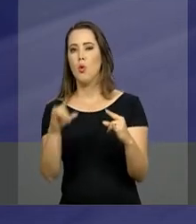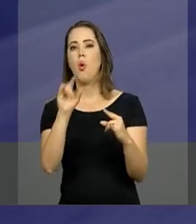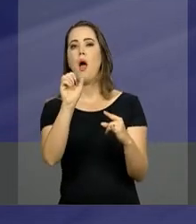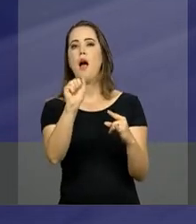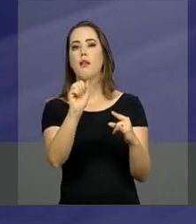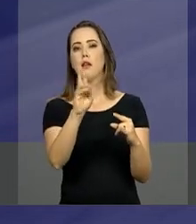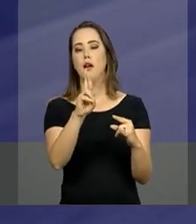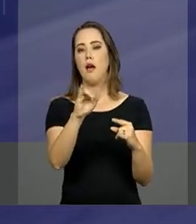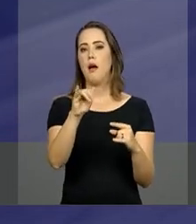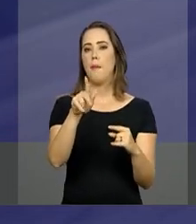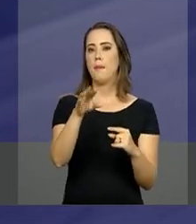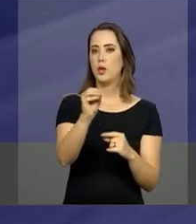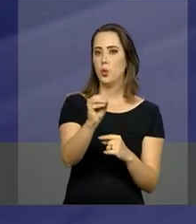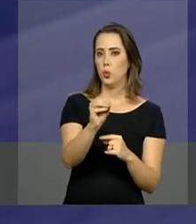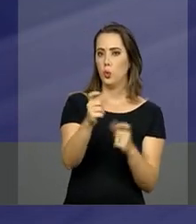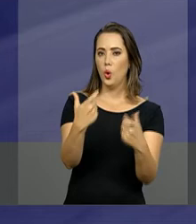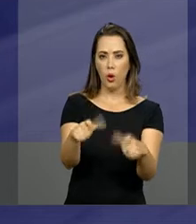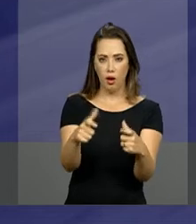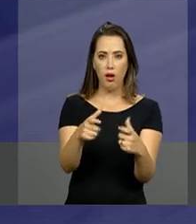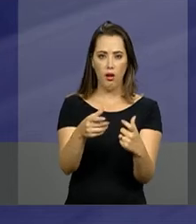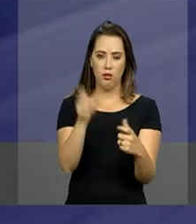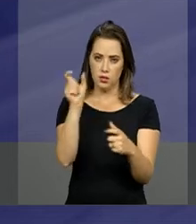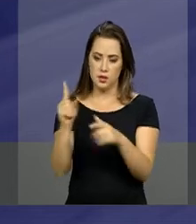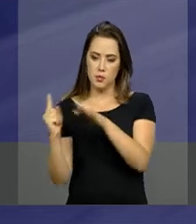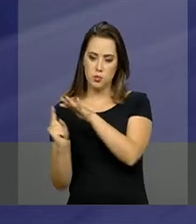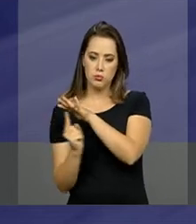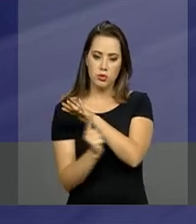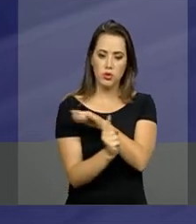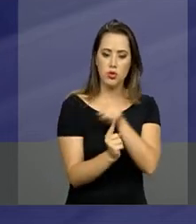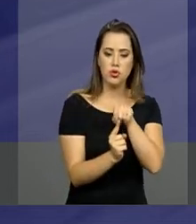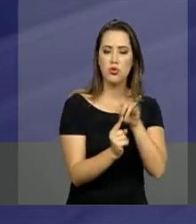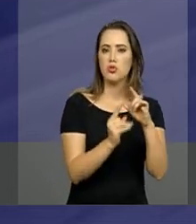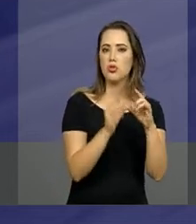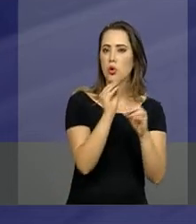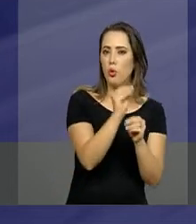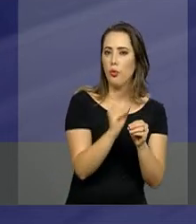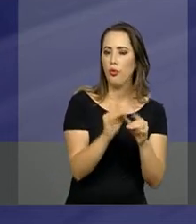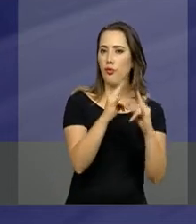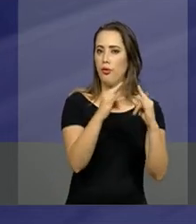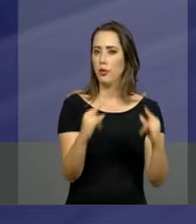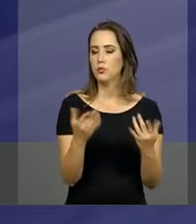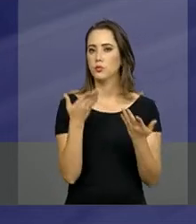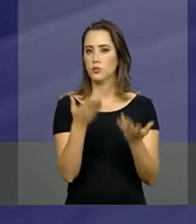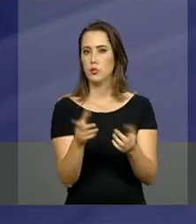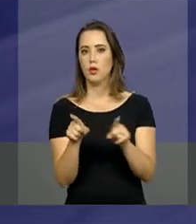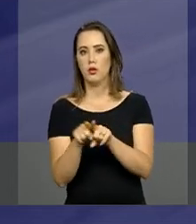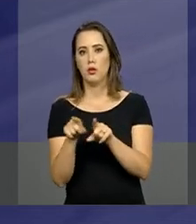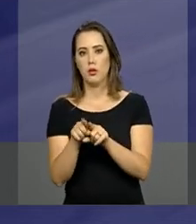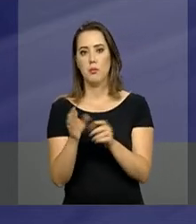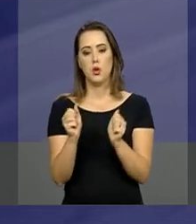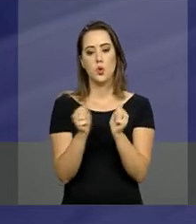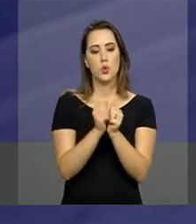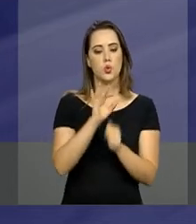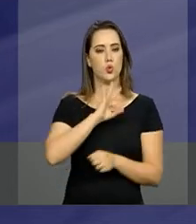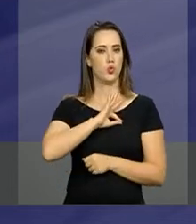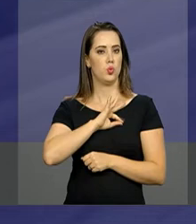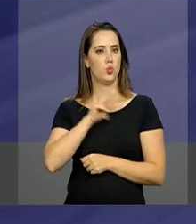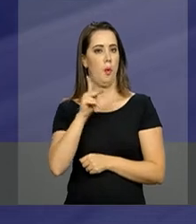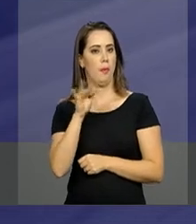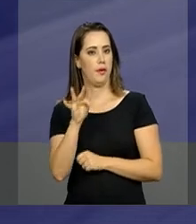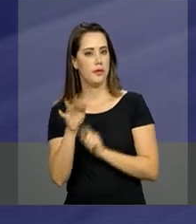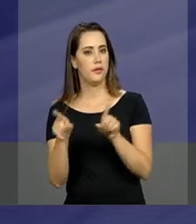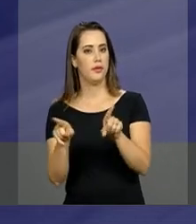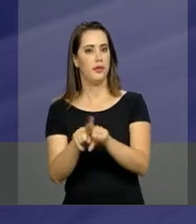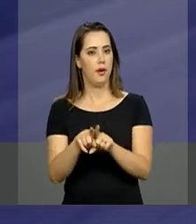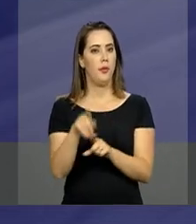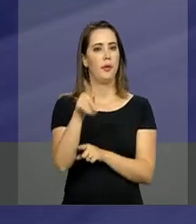operações permanentes um centro de operações conjuntas, onde estejam representantes da Polícia Federal, da Polícia